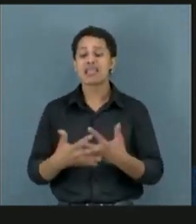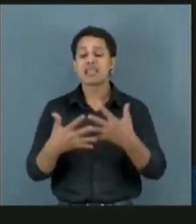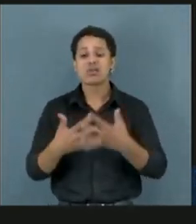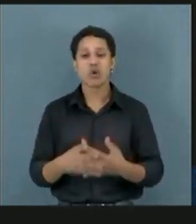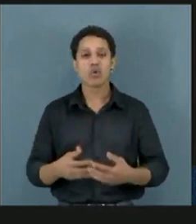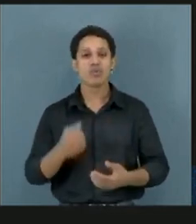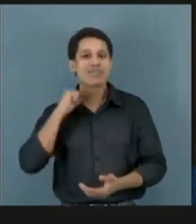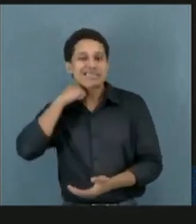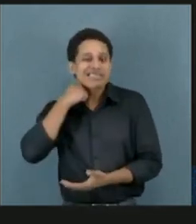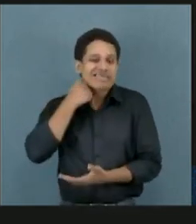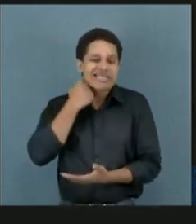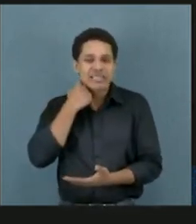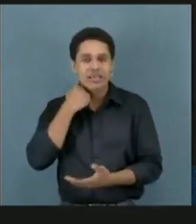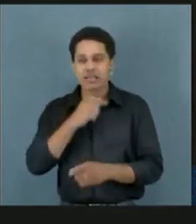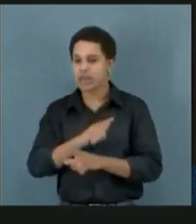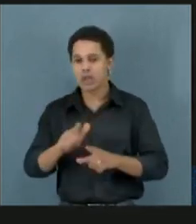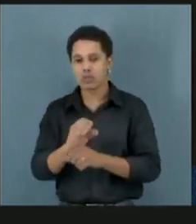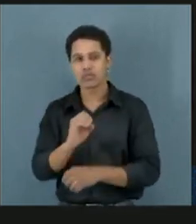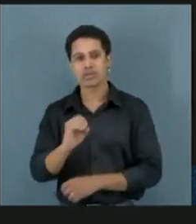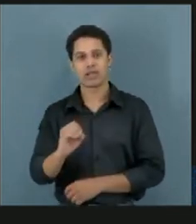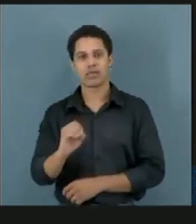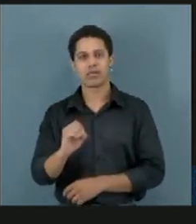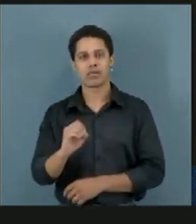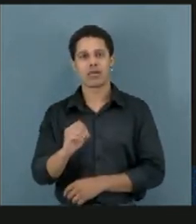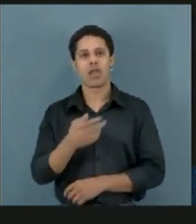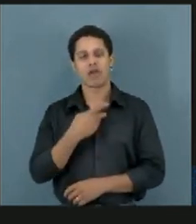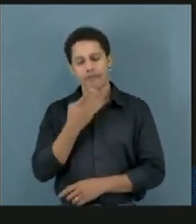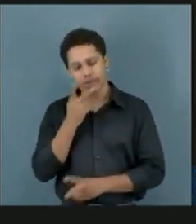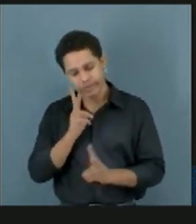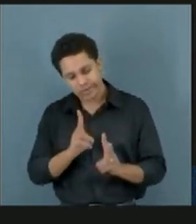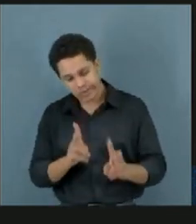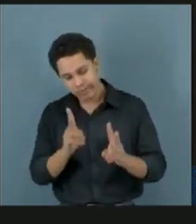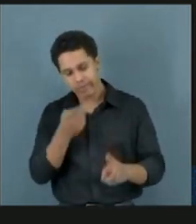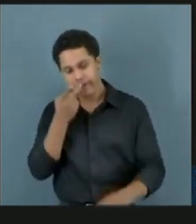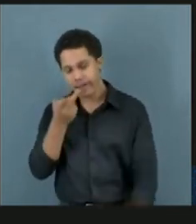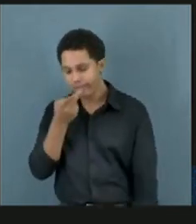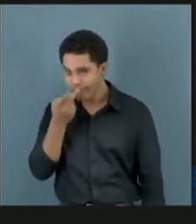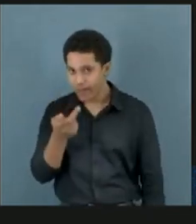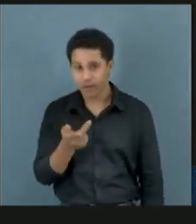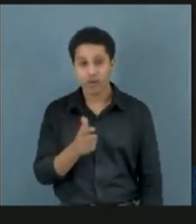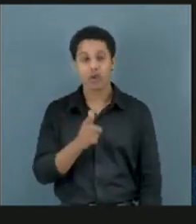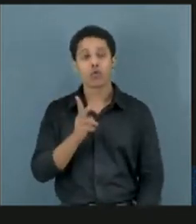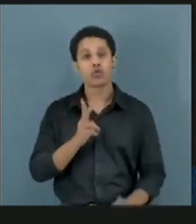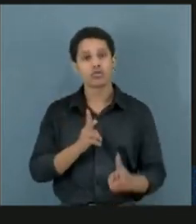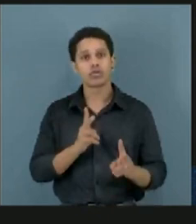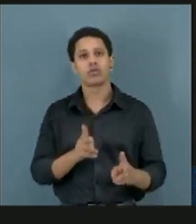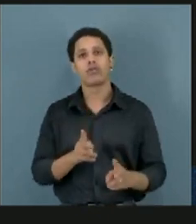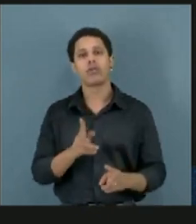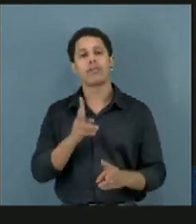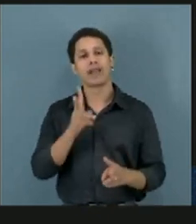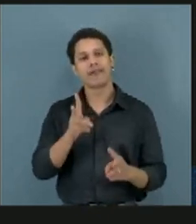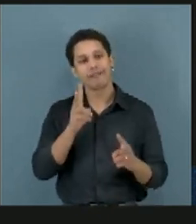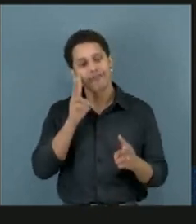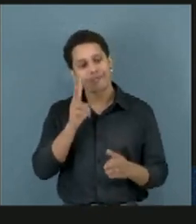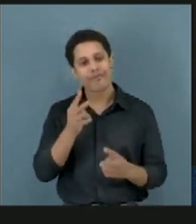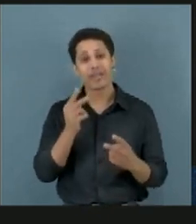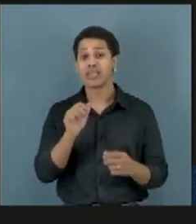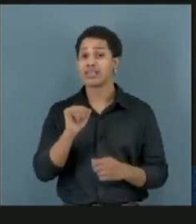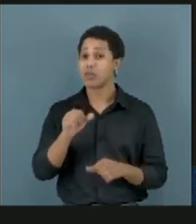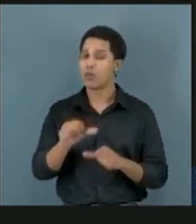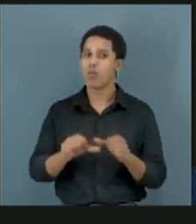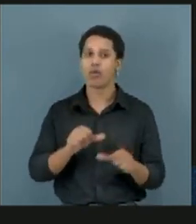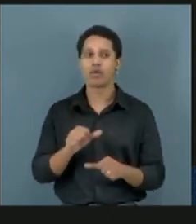Zero. Eu tenho repetido isso continuadamente para ver se somos vírus e se isso muda.